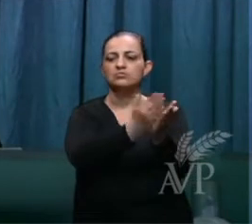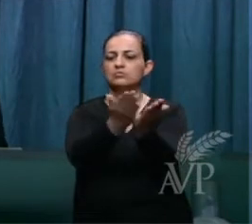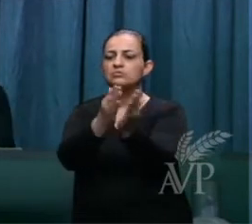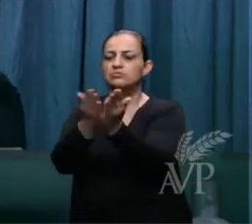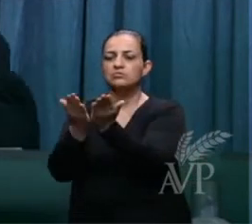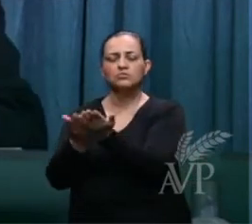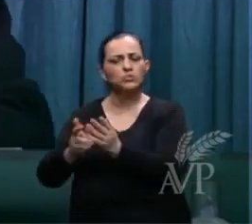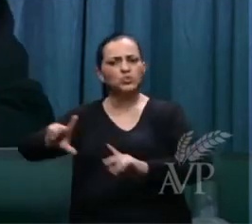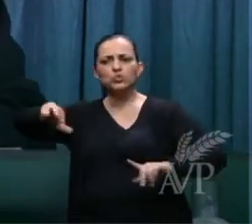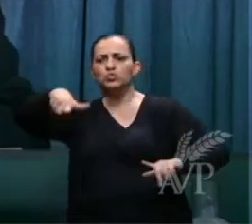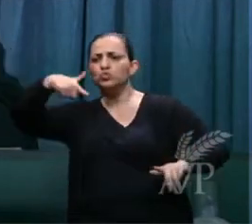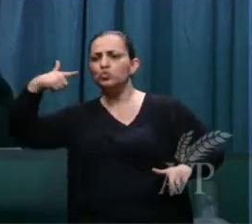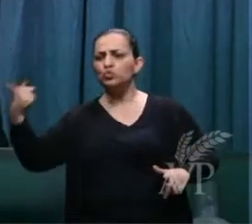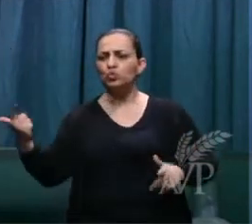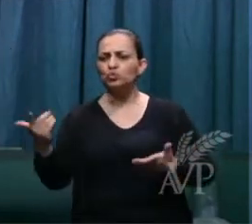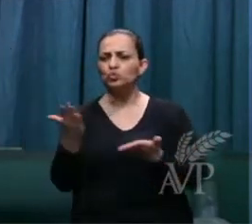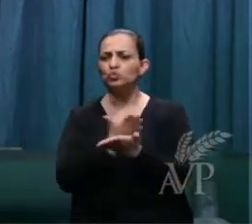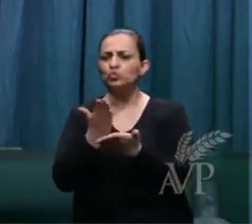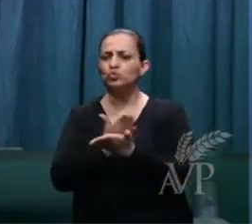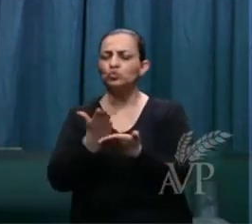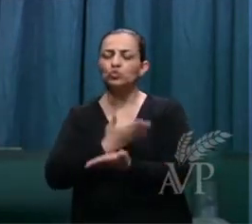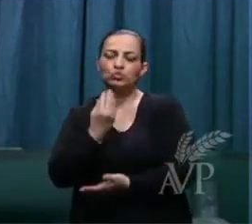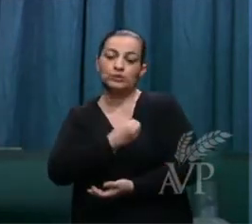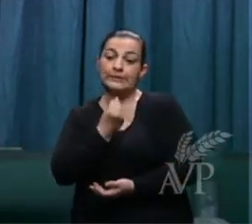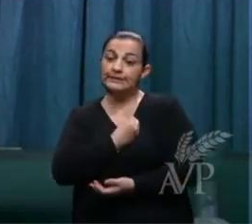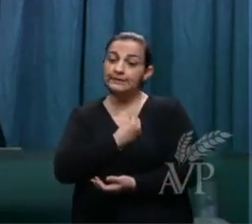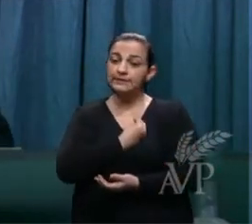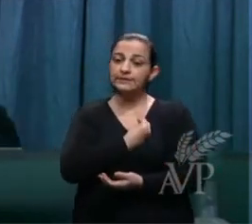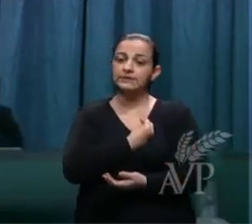abriu-se outro livro que é o livro da vida